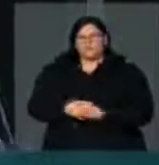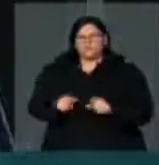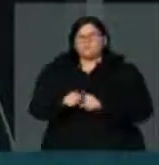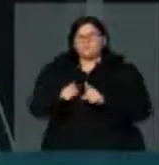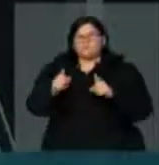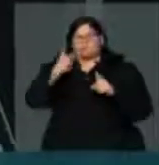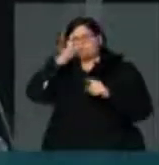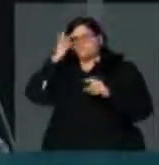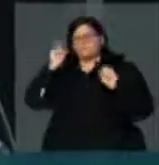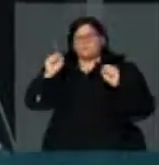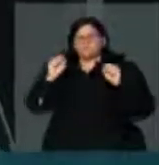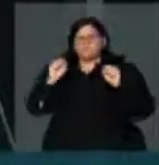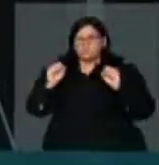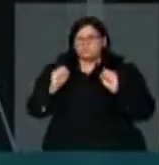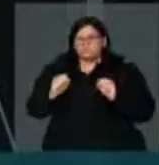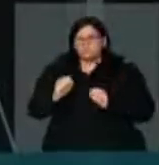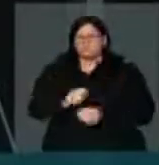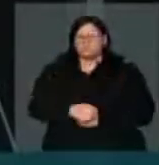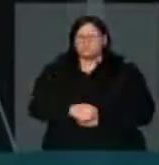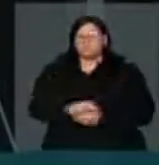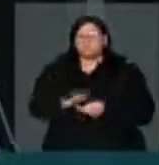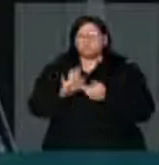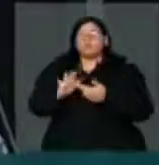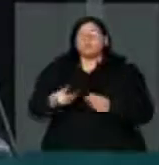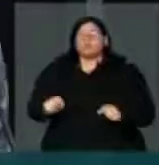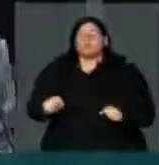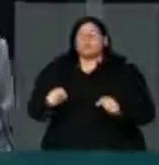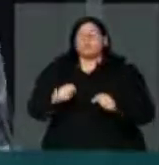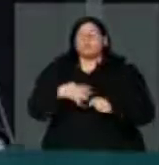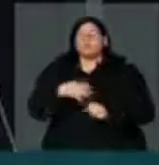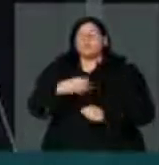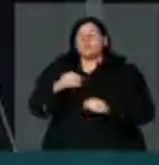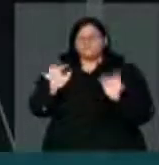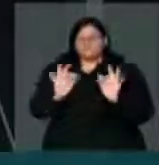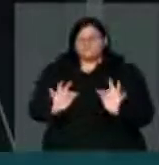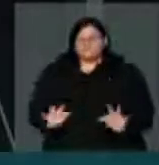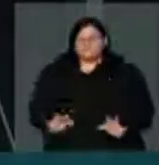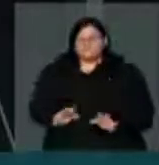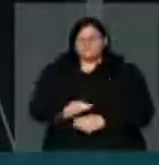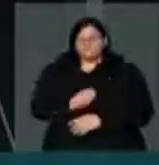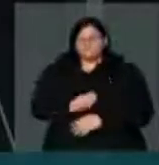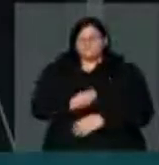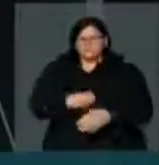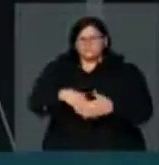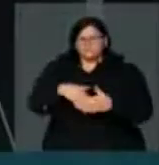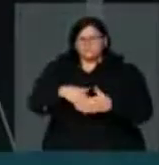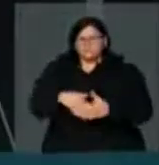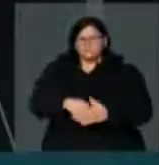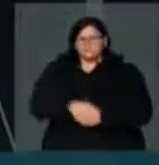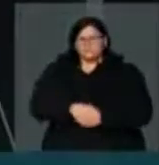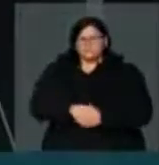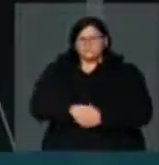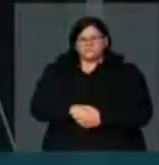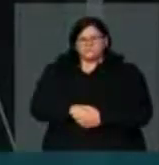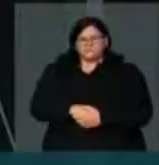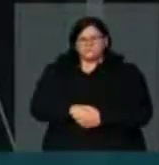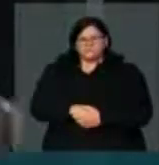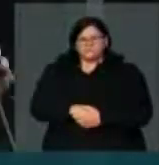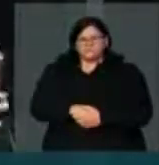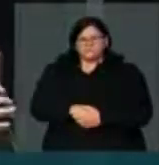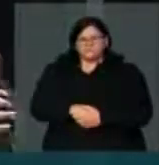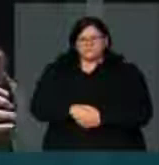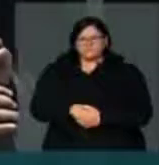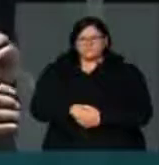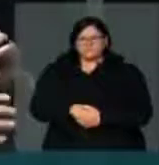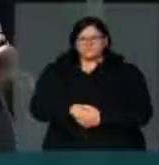nosso futebol. Fica aqui o registro e a declaração, essa comunicação